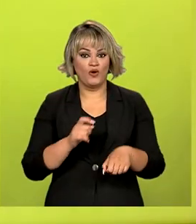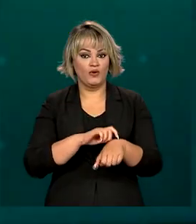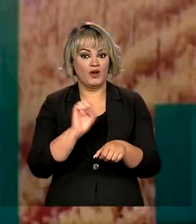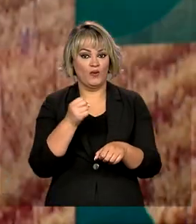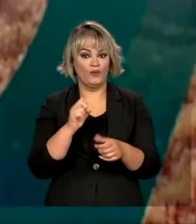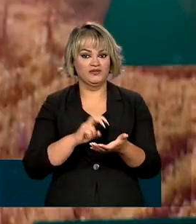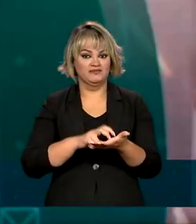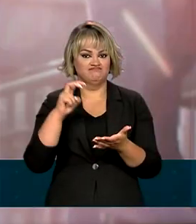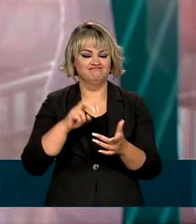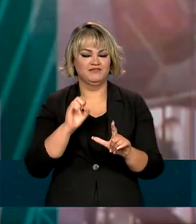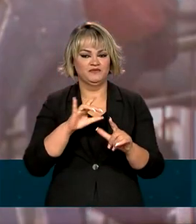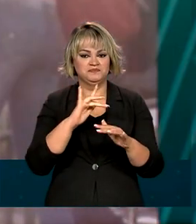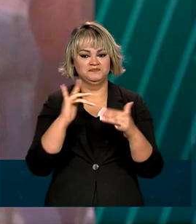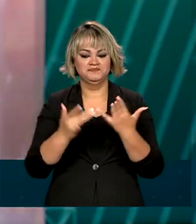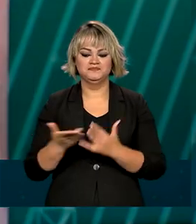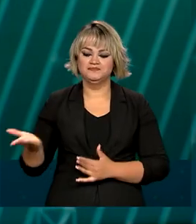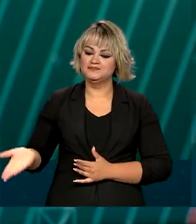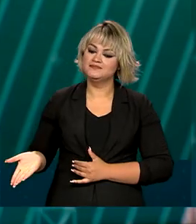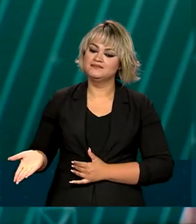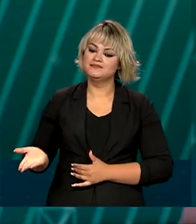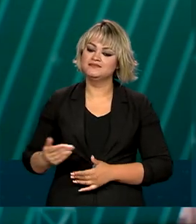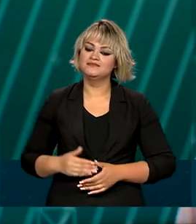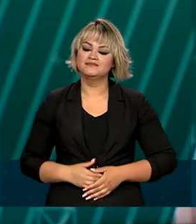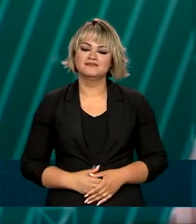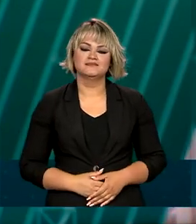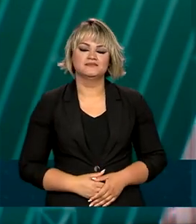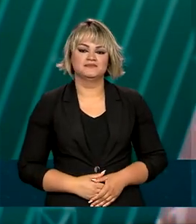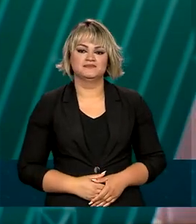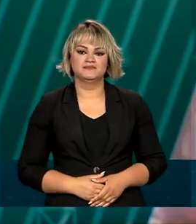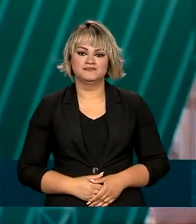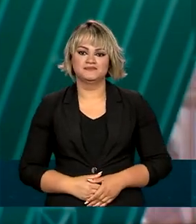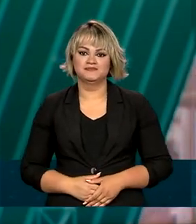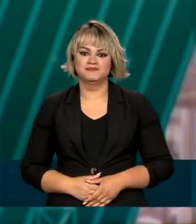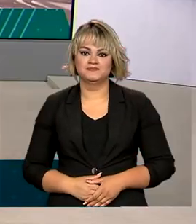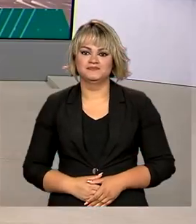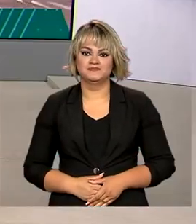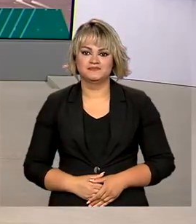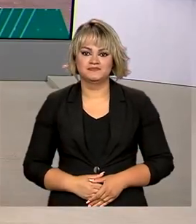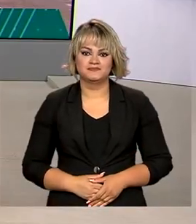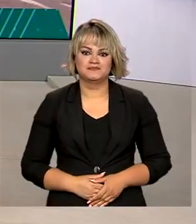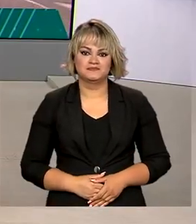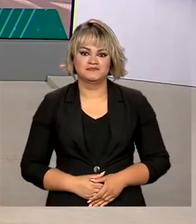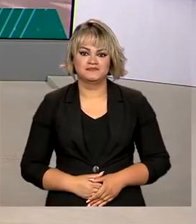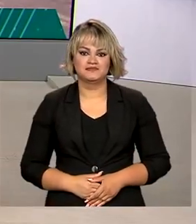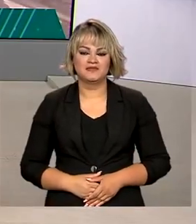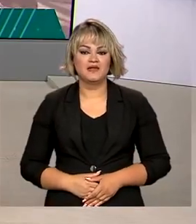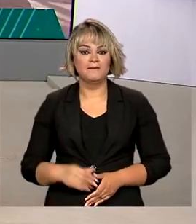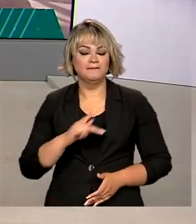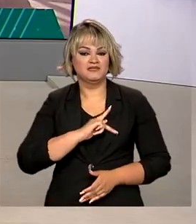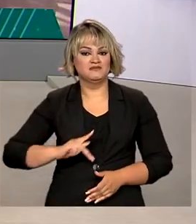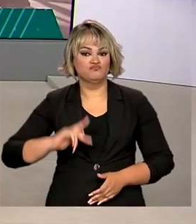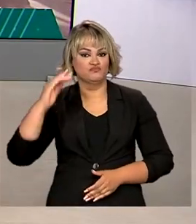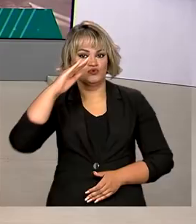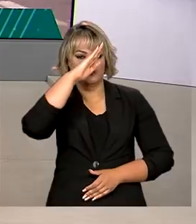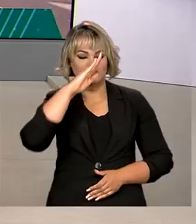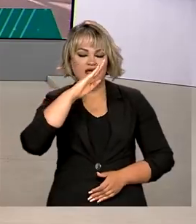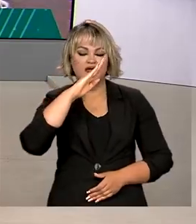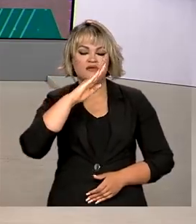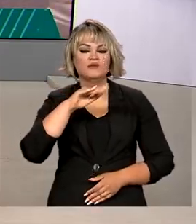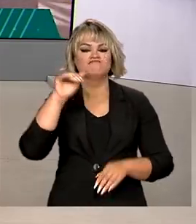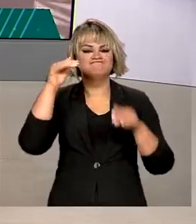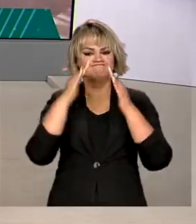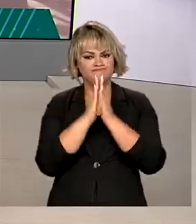Oito horas da manhã, estamos ao vivo também pelas redes sociais. O presidente Jair Bolsonaro